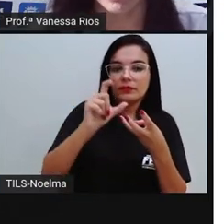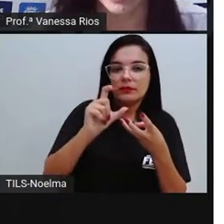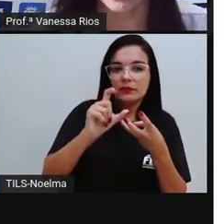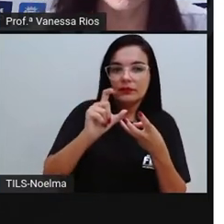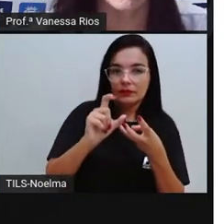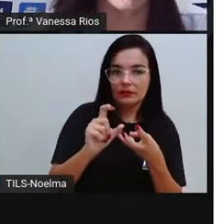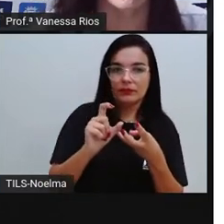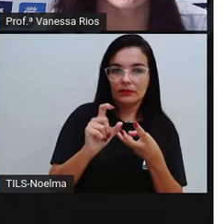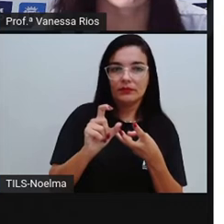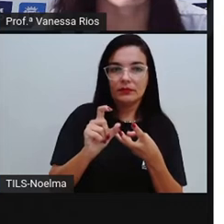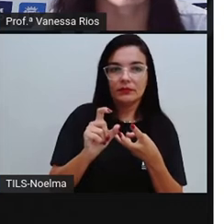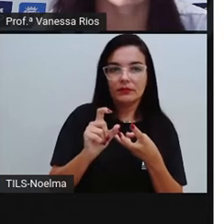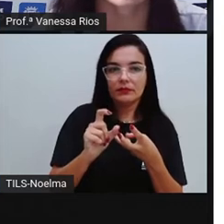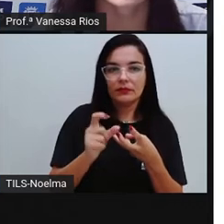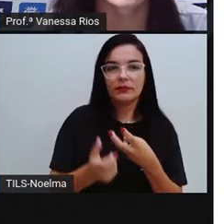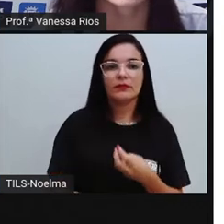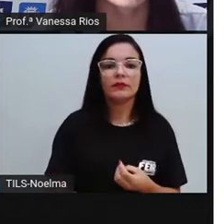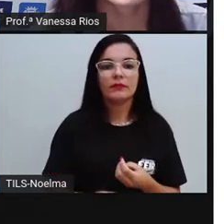sílaba.